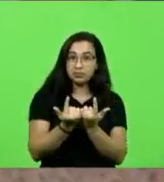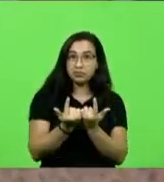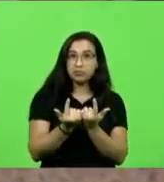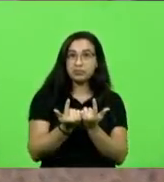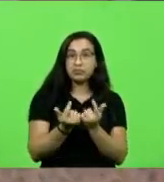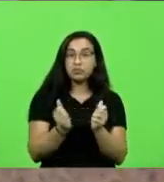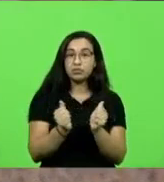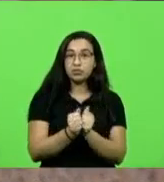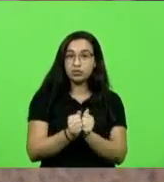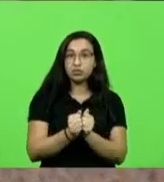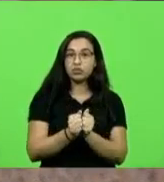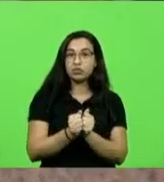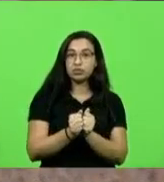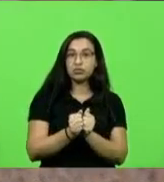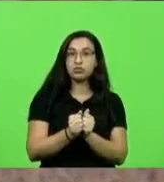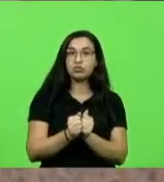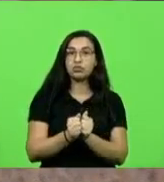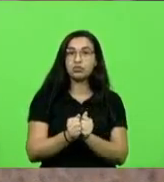procuradoria,